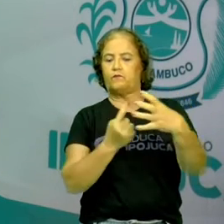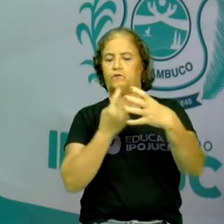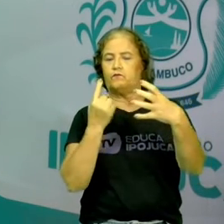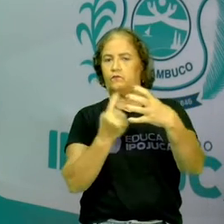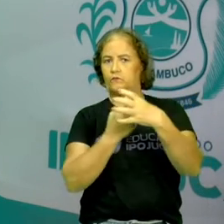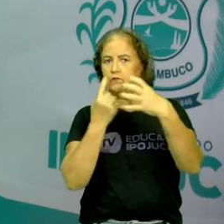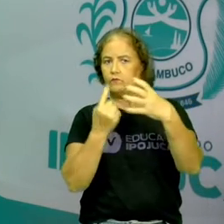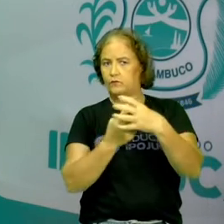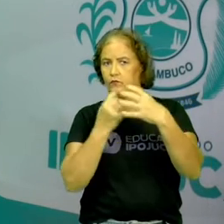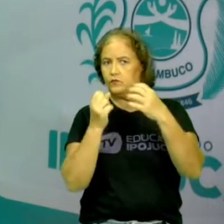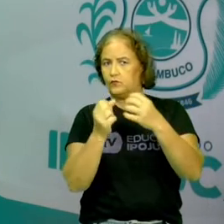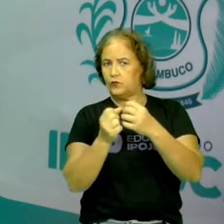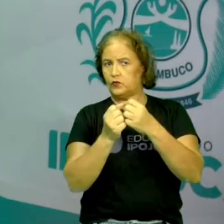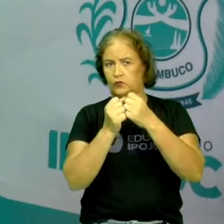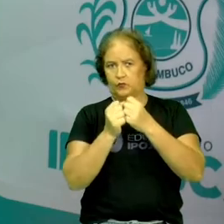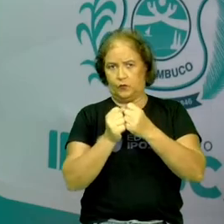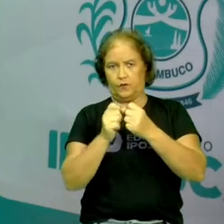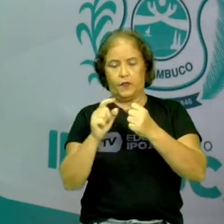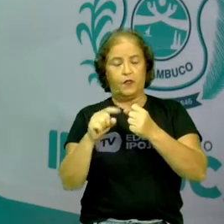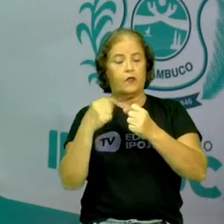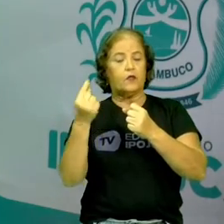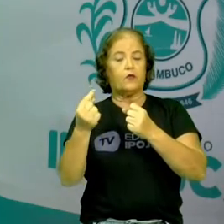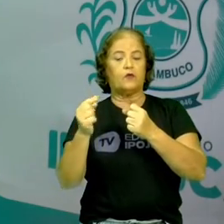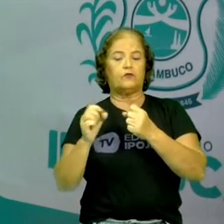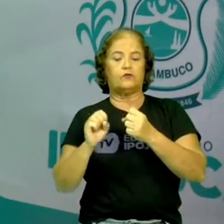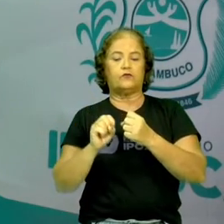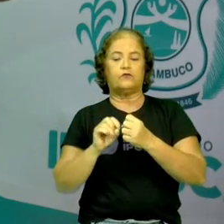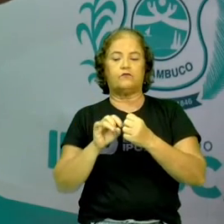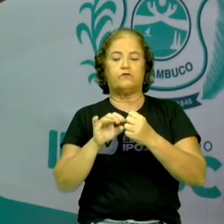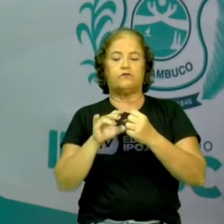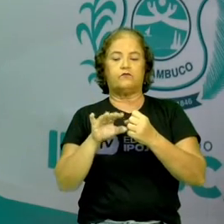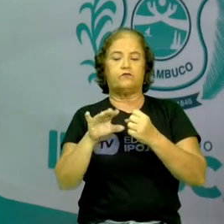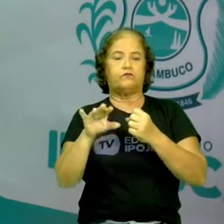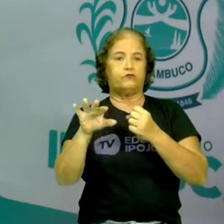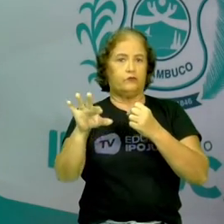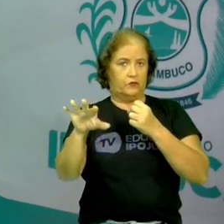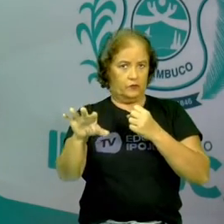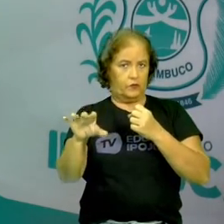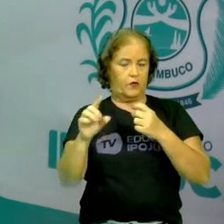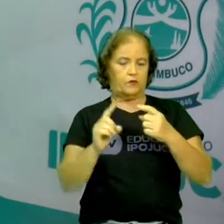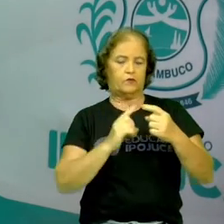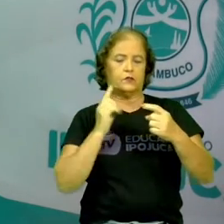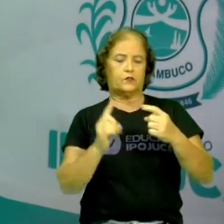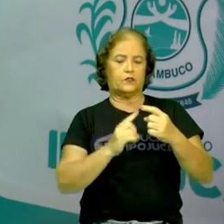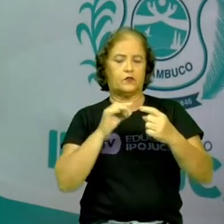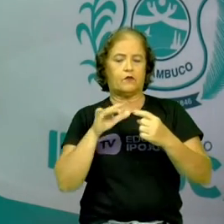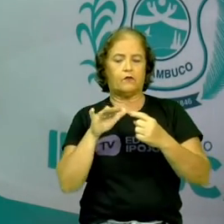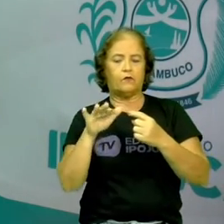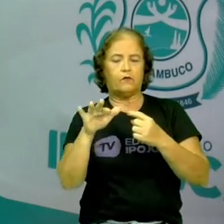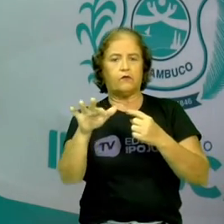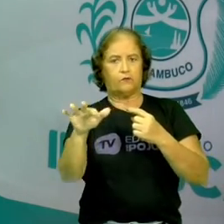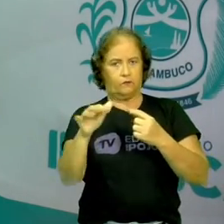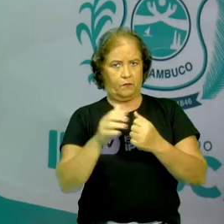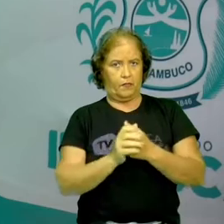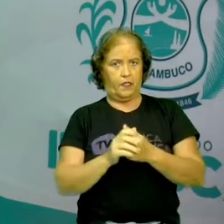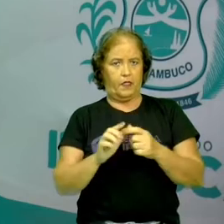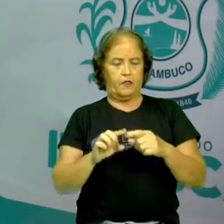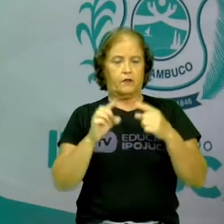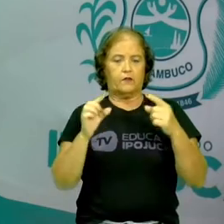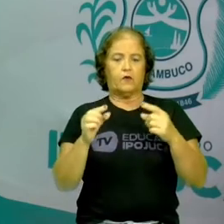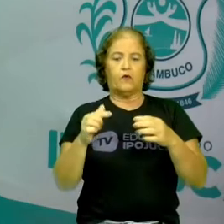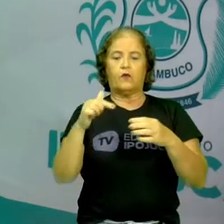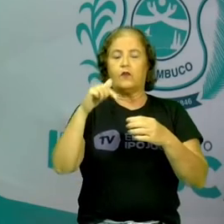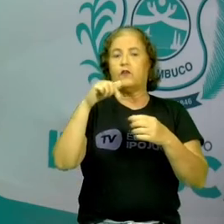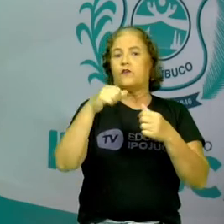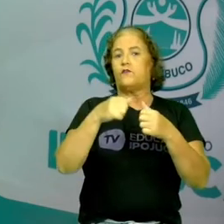centro e uma outra parte foi se espalhando. A massa restante de gases